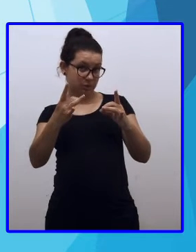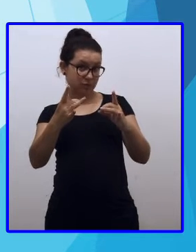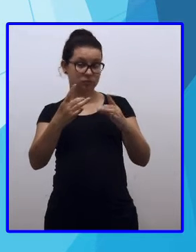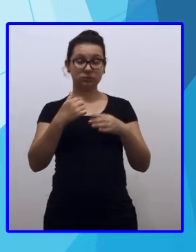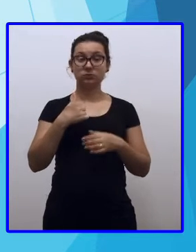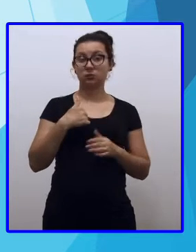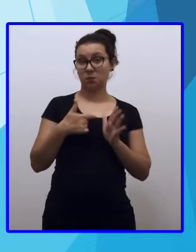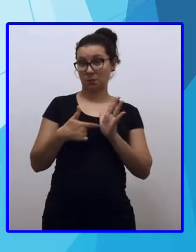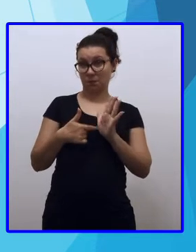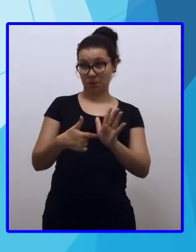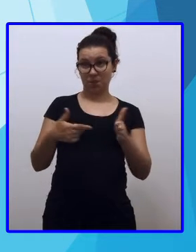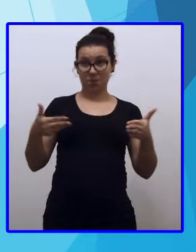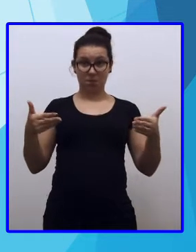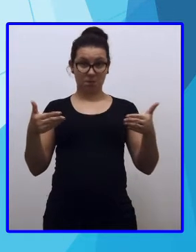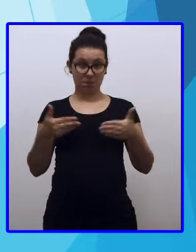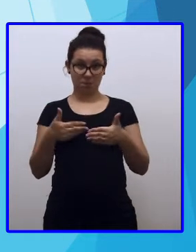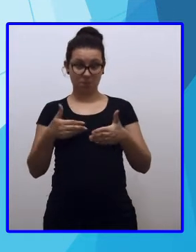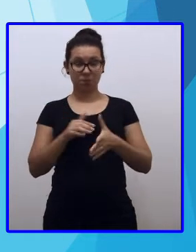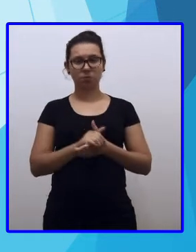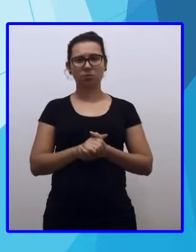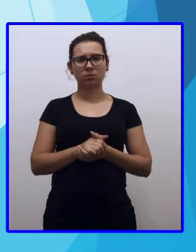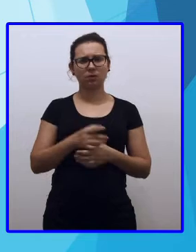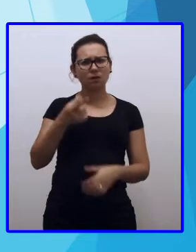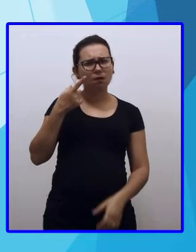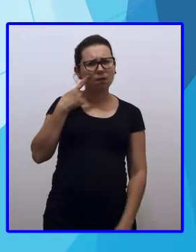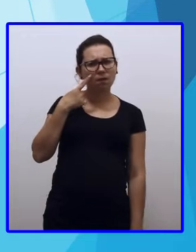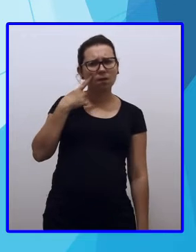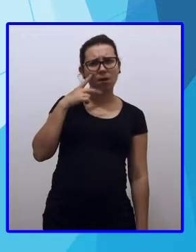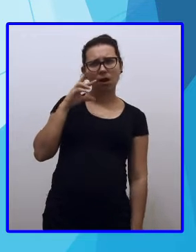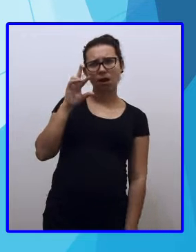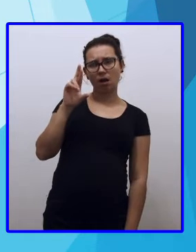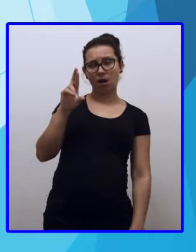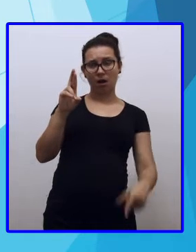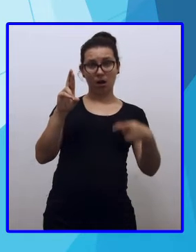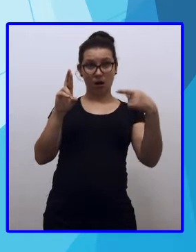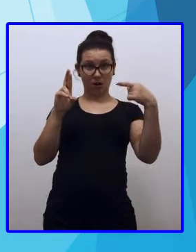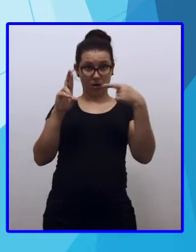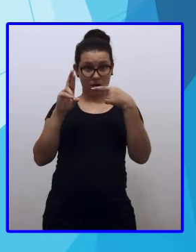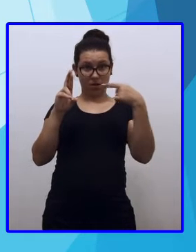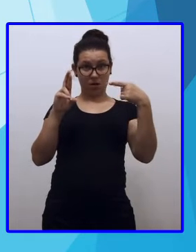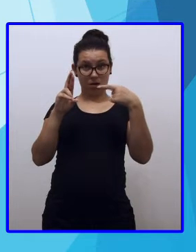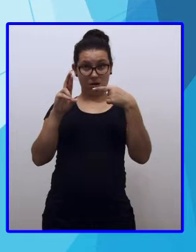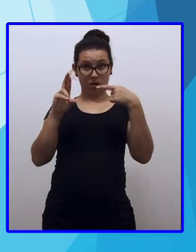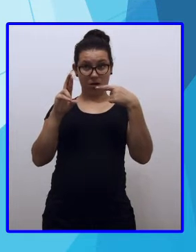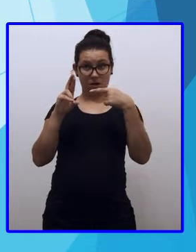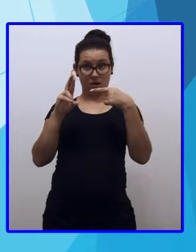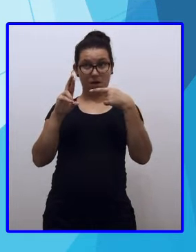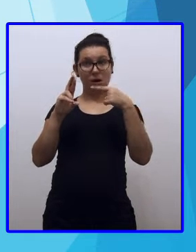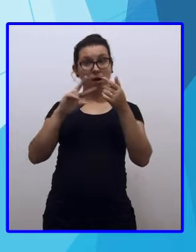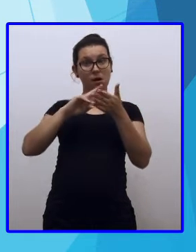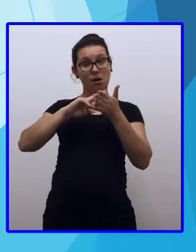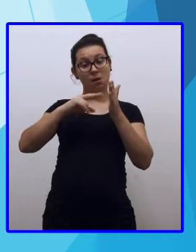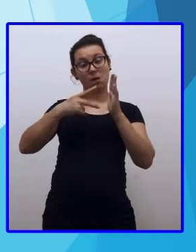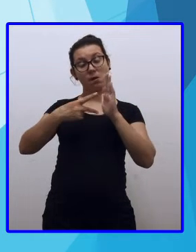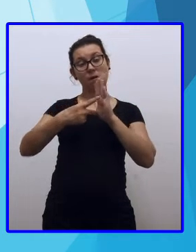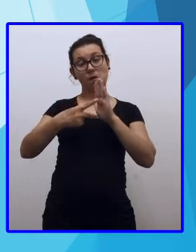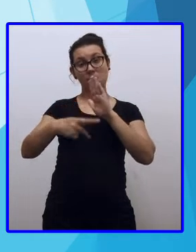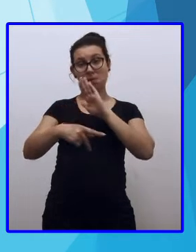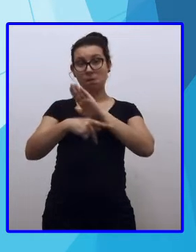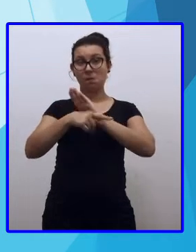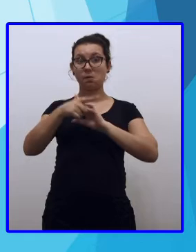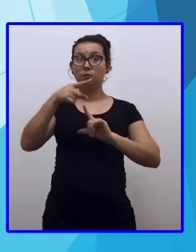mostrar agora. O R é a sigla de designação para o padrão